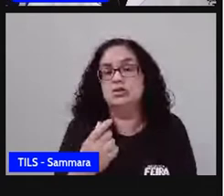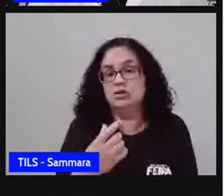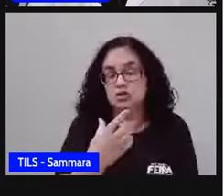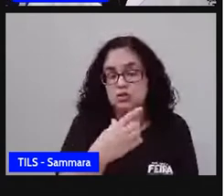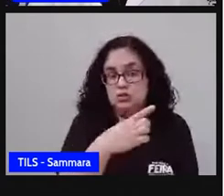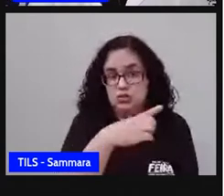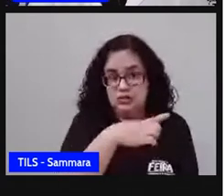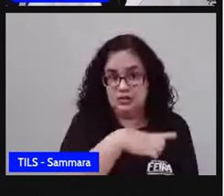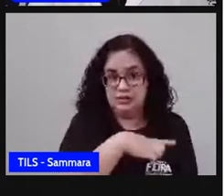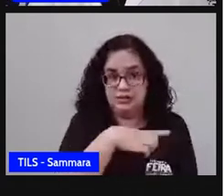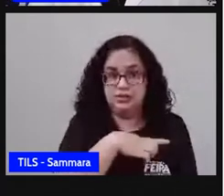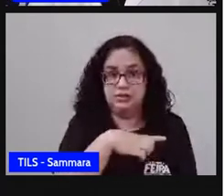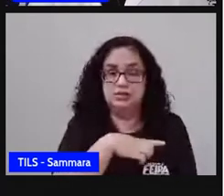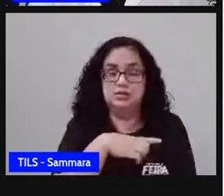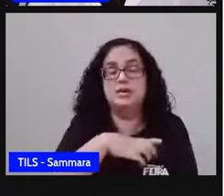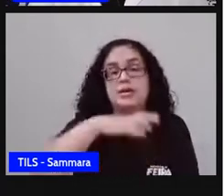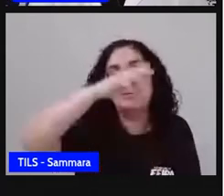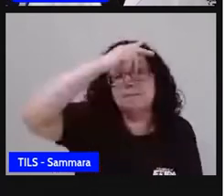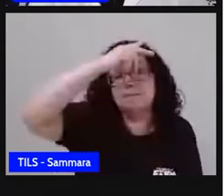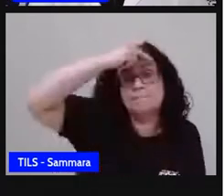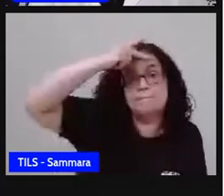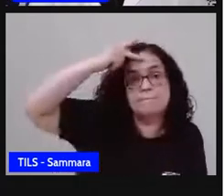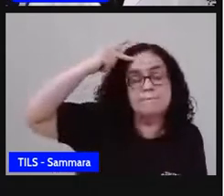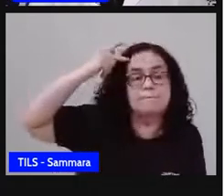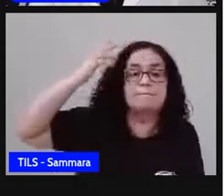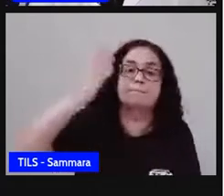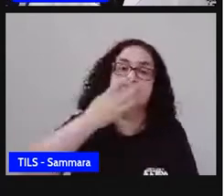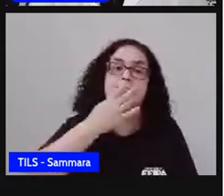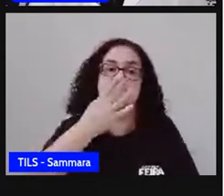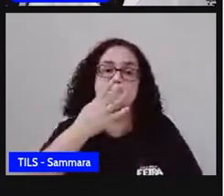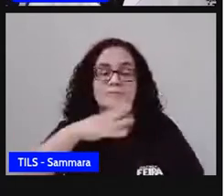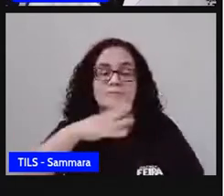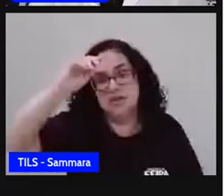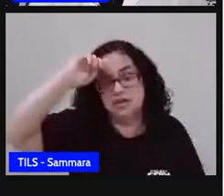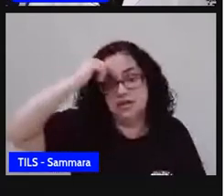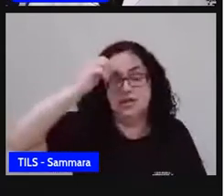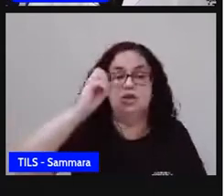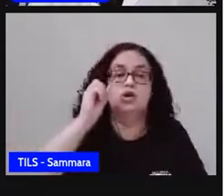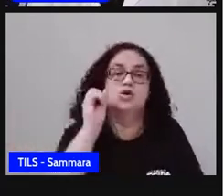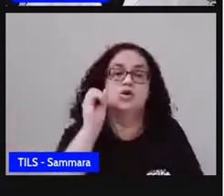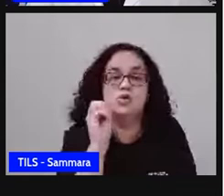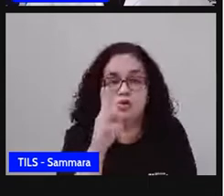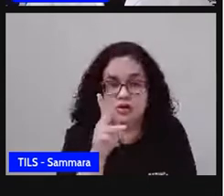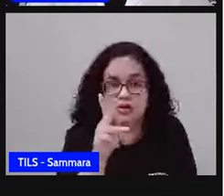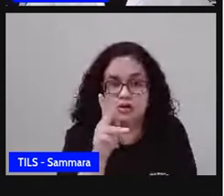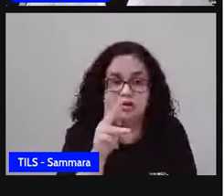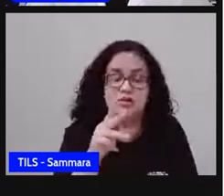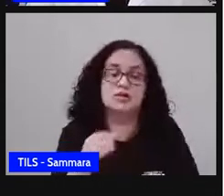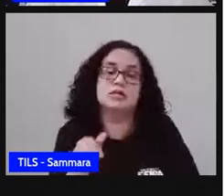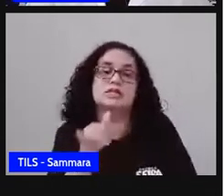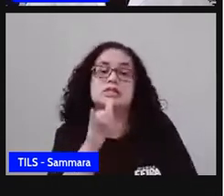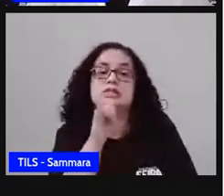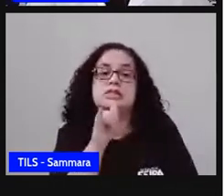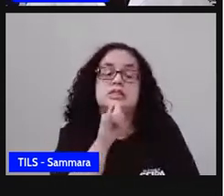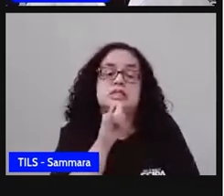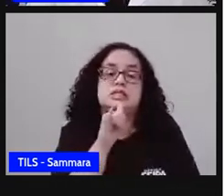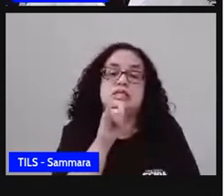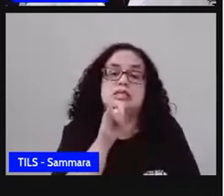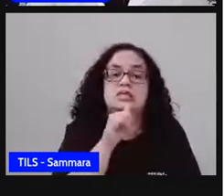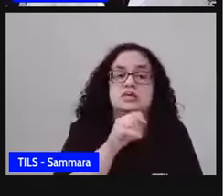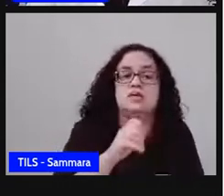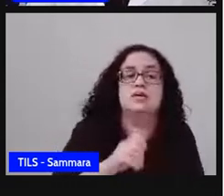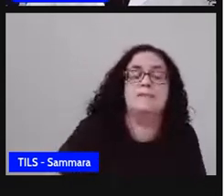ali que corresponde a pessoas de pele negra, tá bom? E, por exemplo, eu vou pegar essa